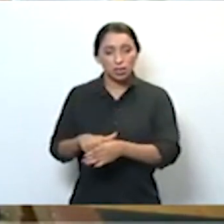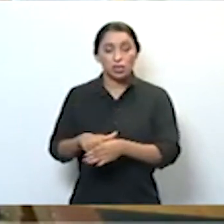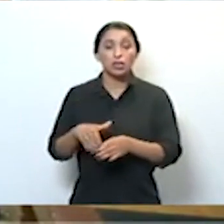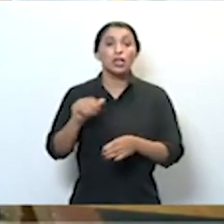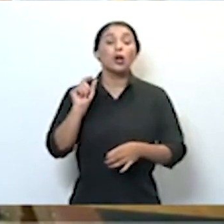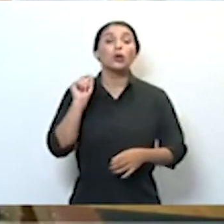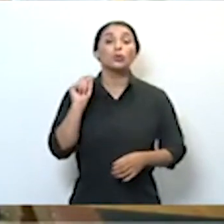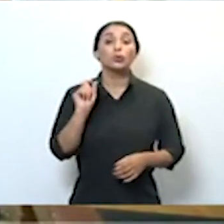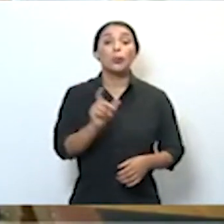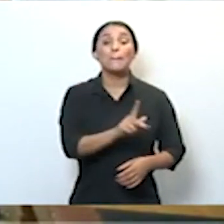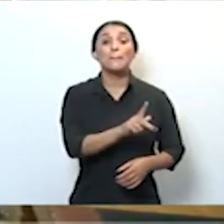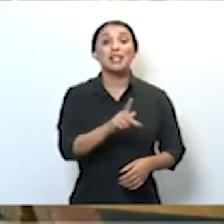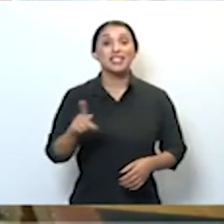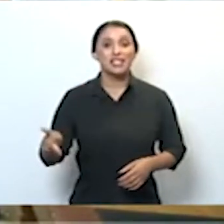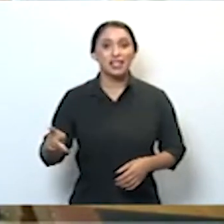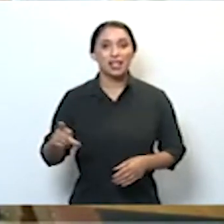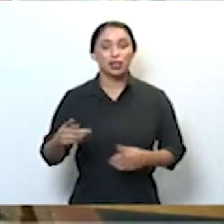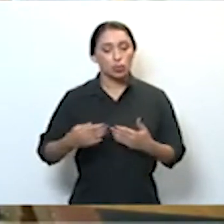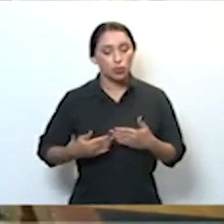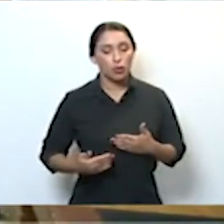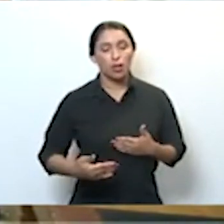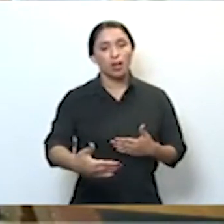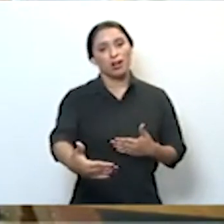presidente para 2021.